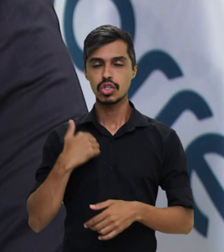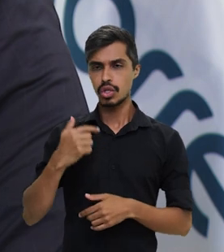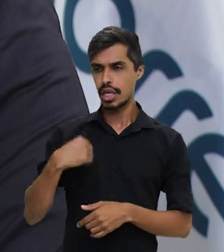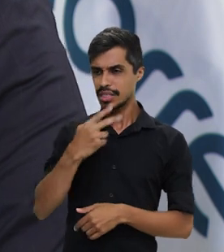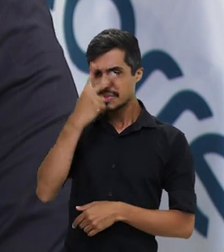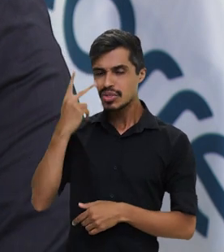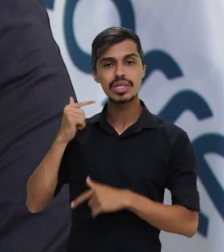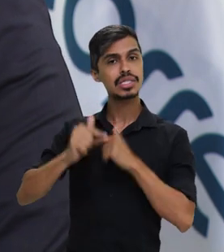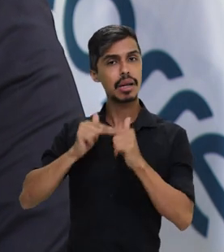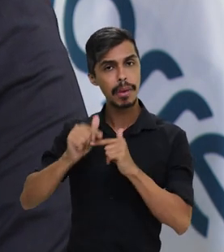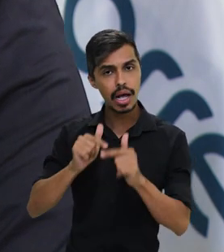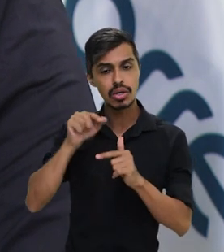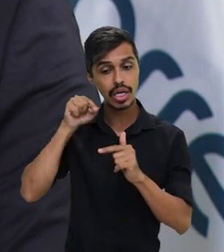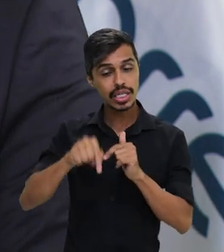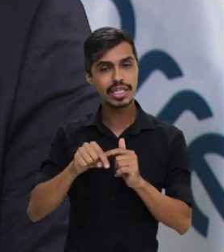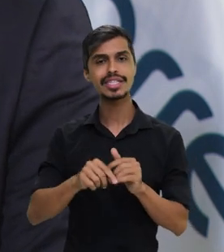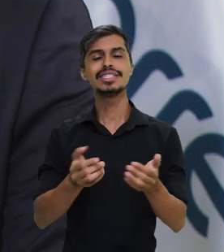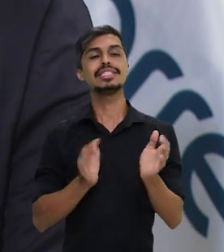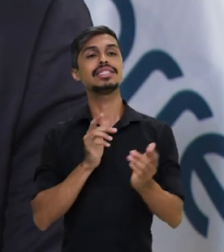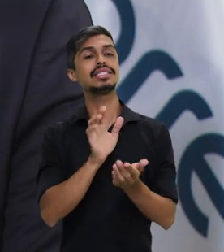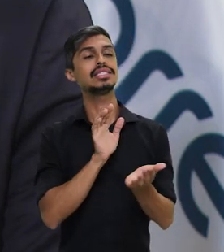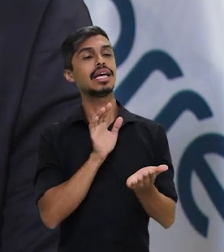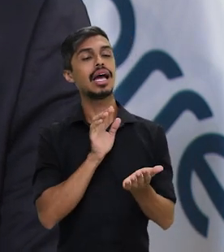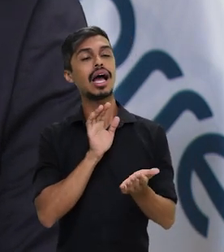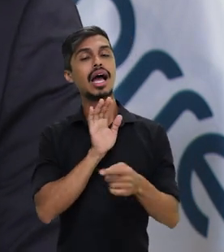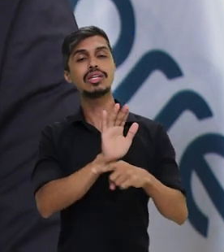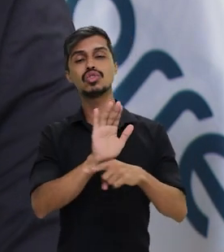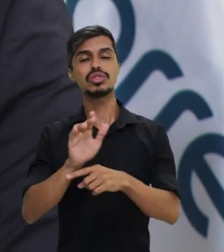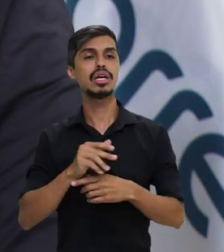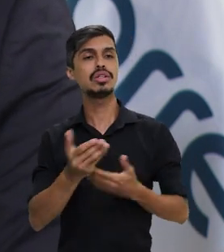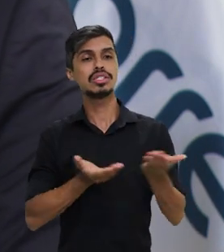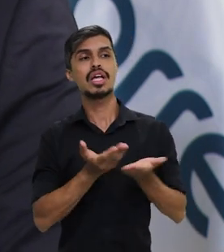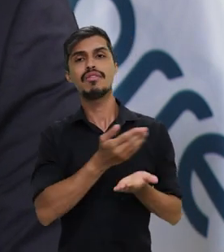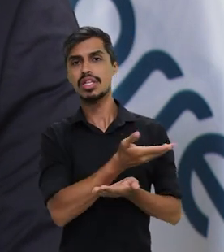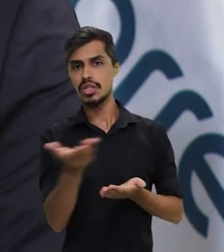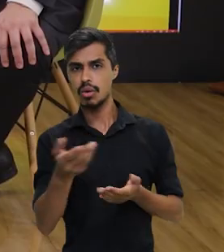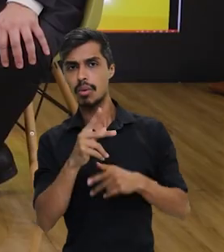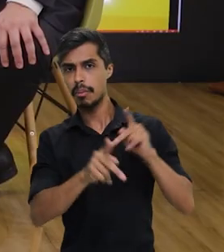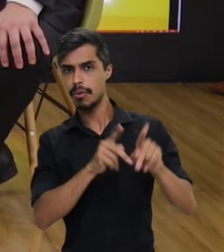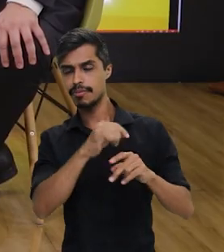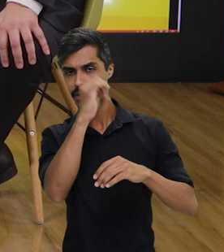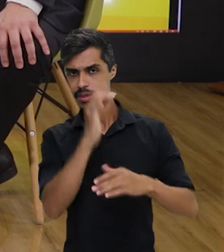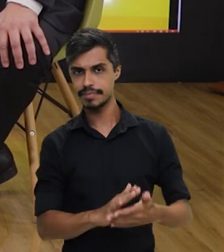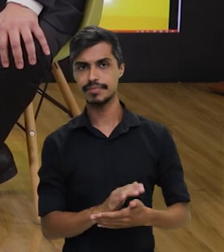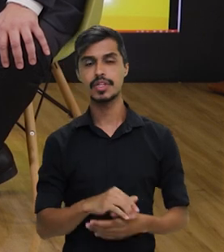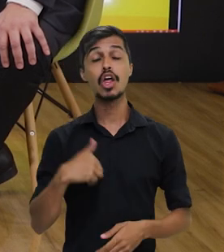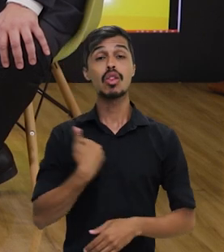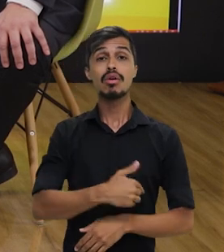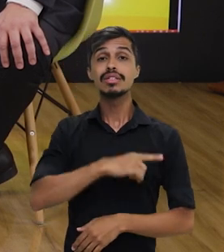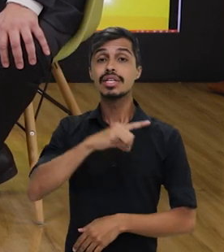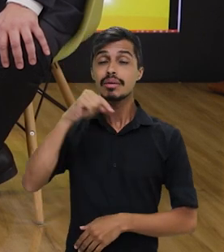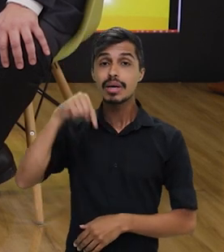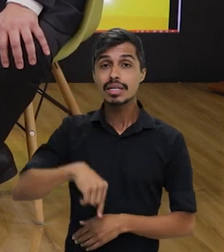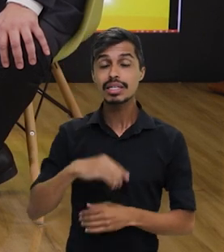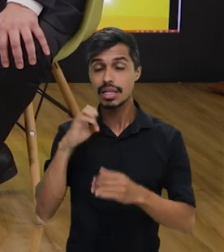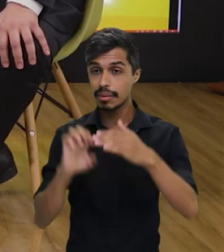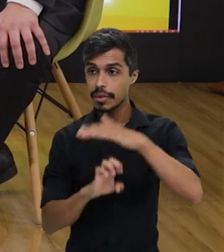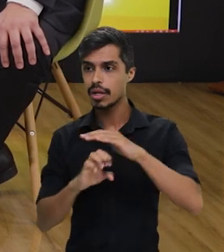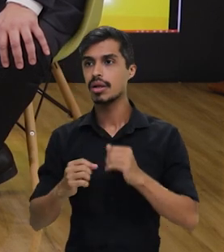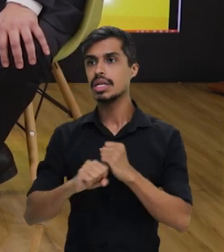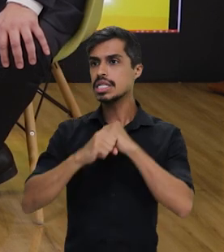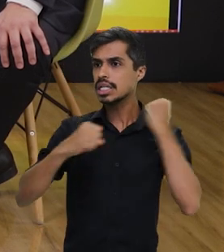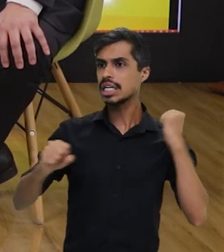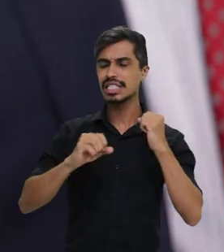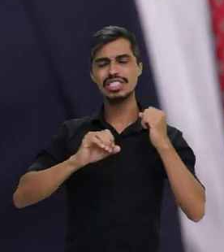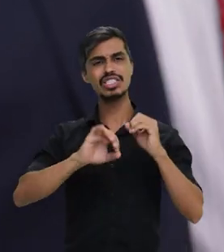daqui trabalharam e serviram ao povo brasileiro. Então, eu acho que isso é muito importante. Nós temos aqui na empresa, Carol, uma das